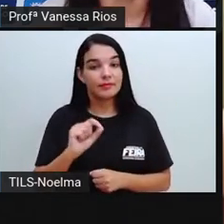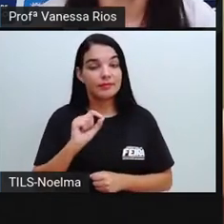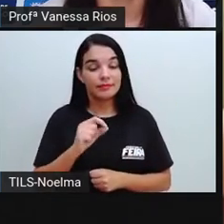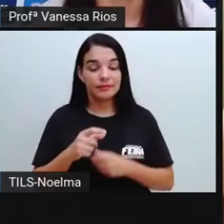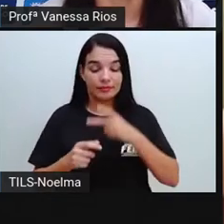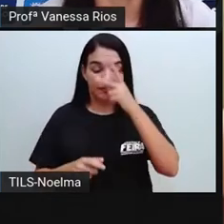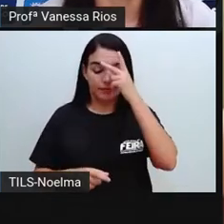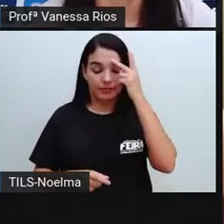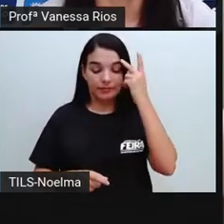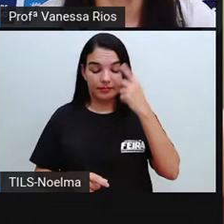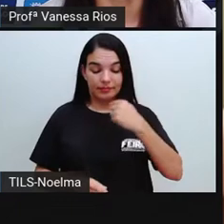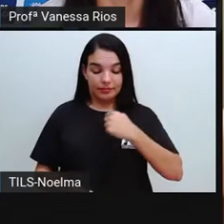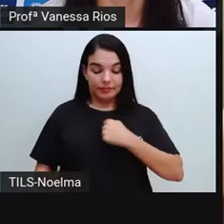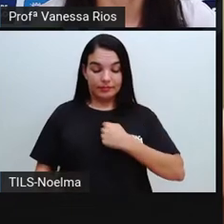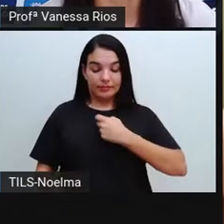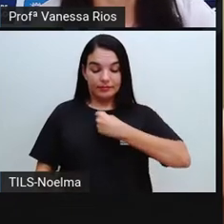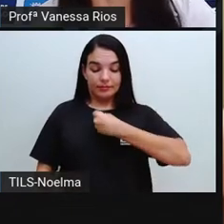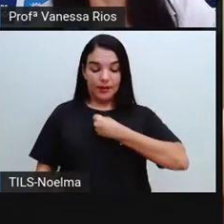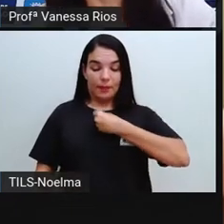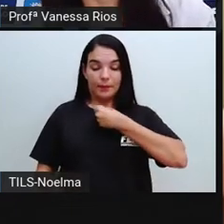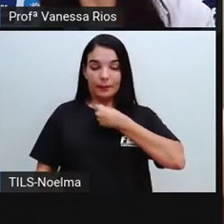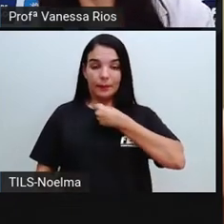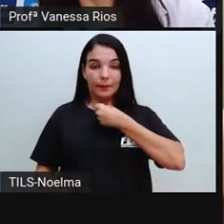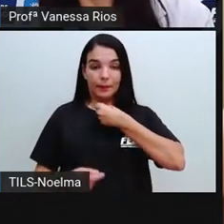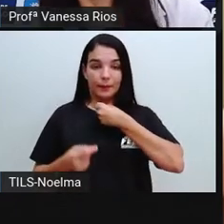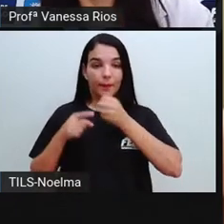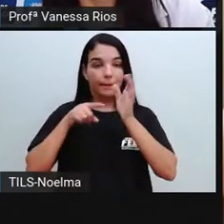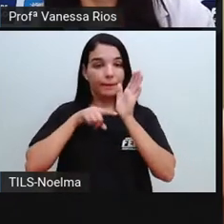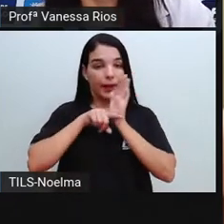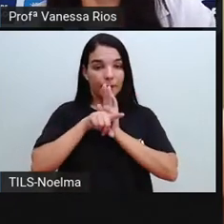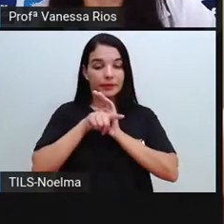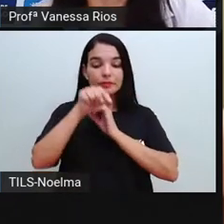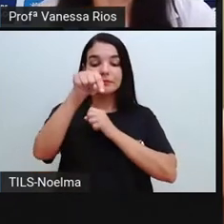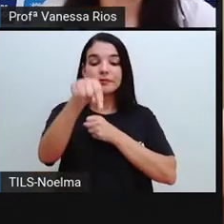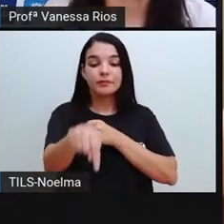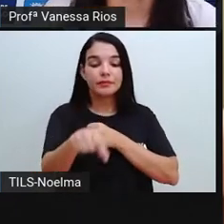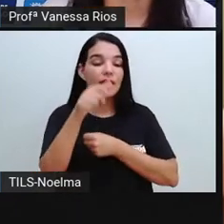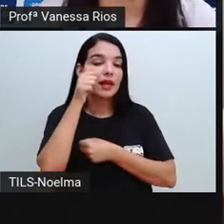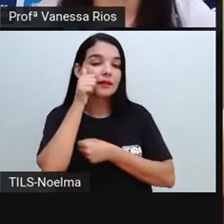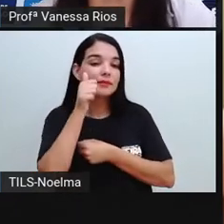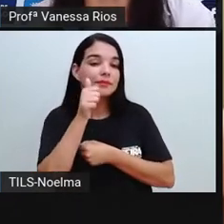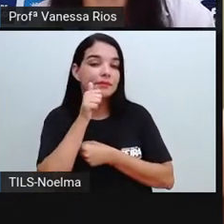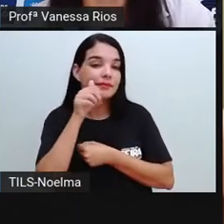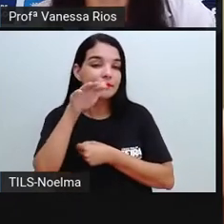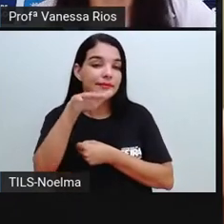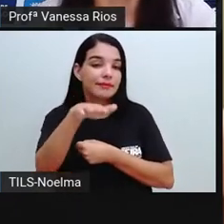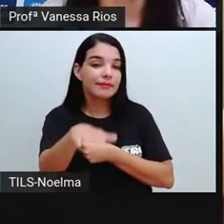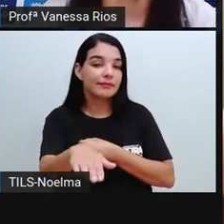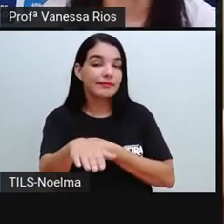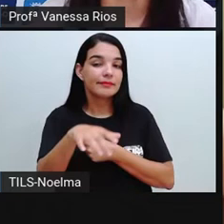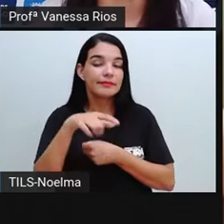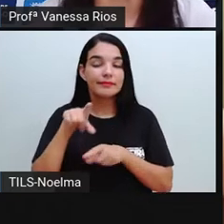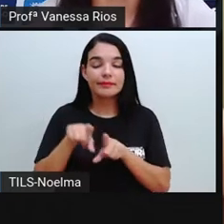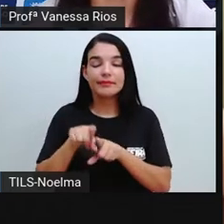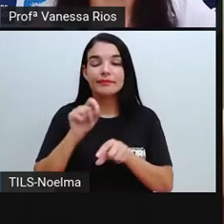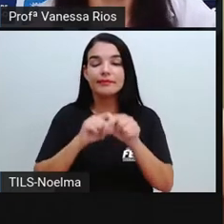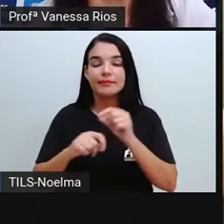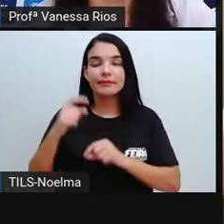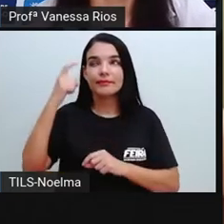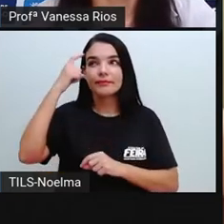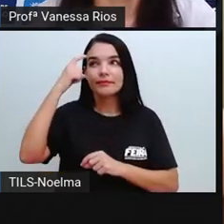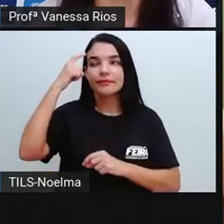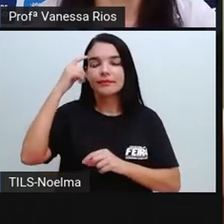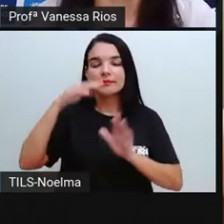vai ser o entrevistador entrevistando essa menininha. E aí a gente já imagina aí o processo